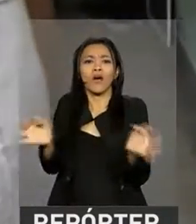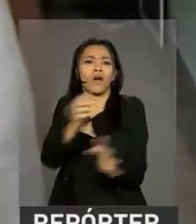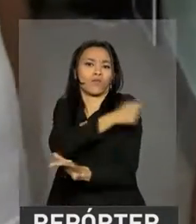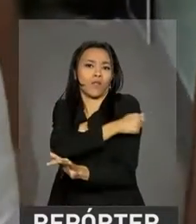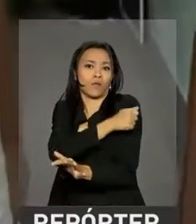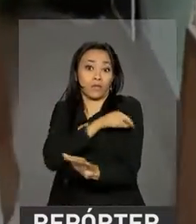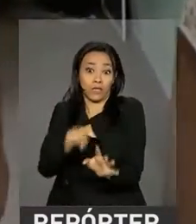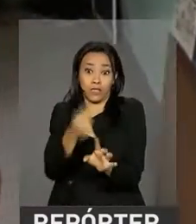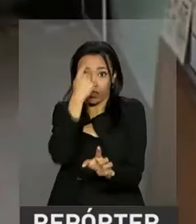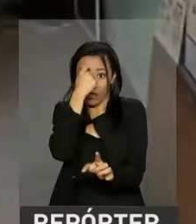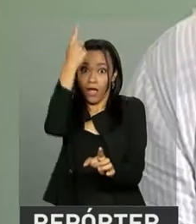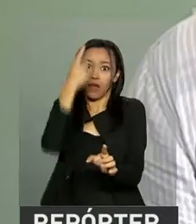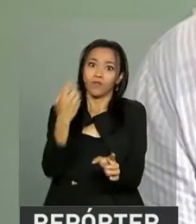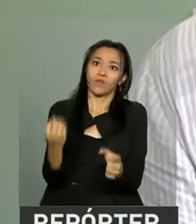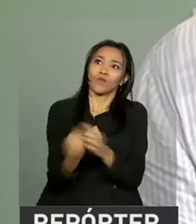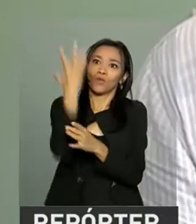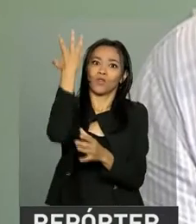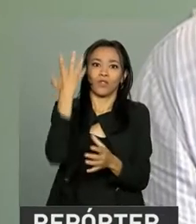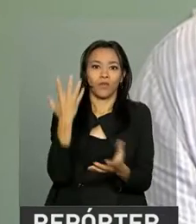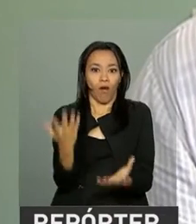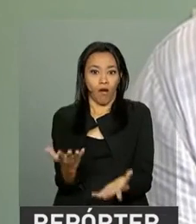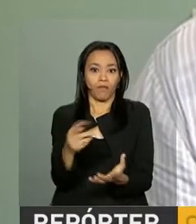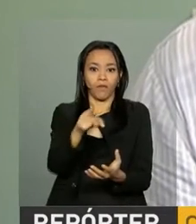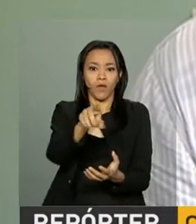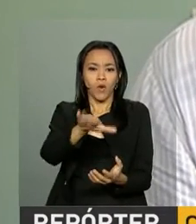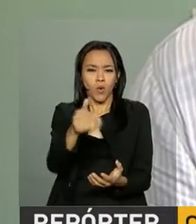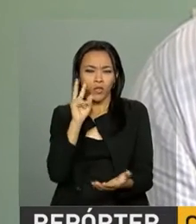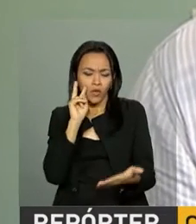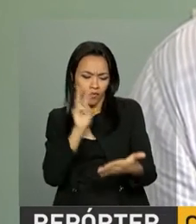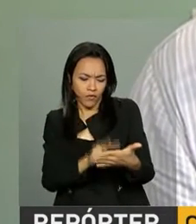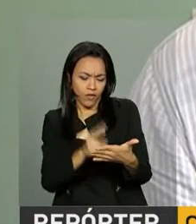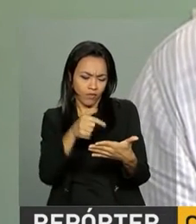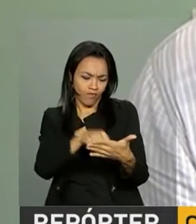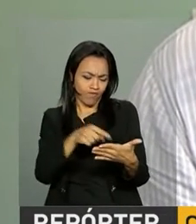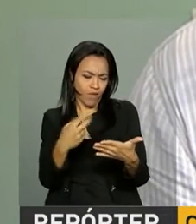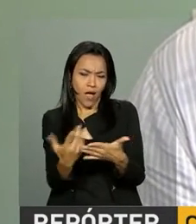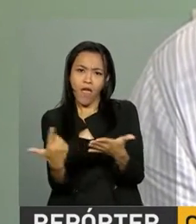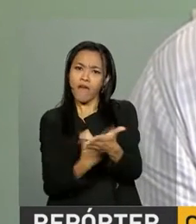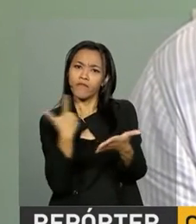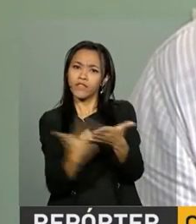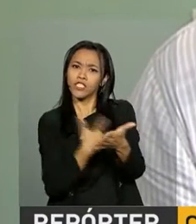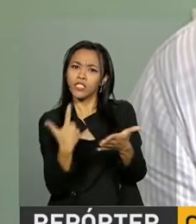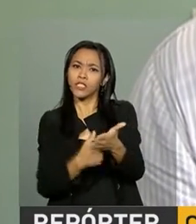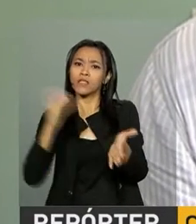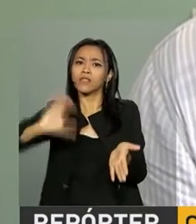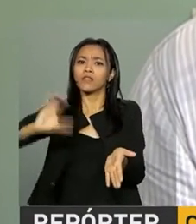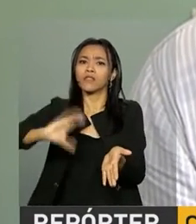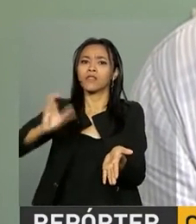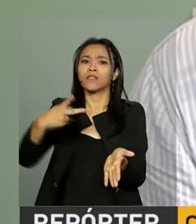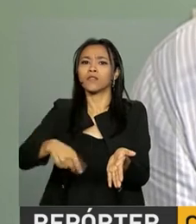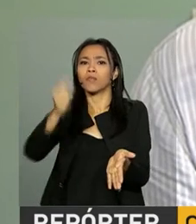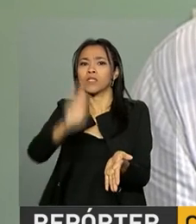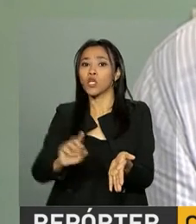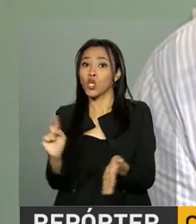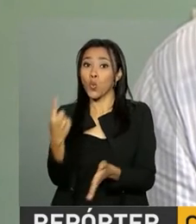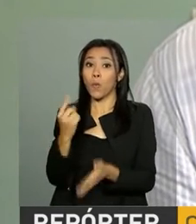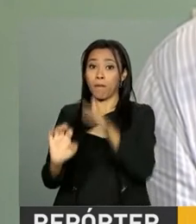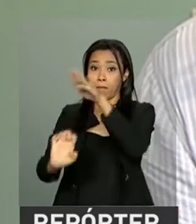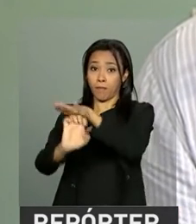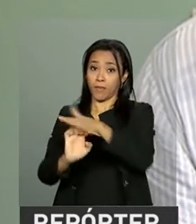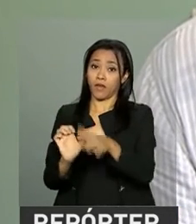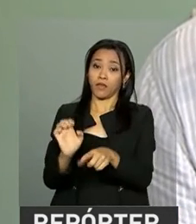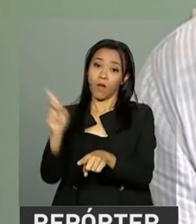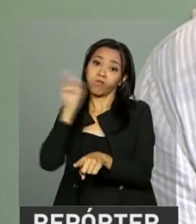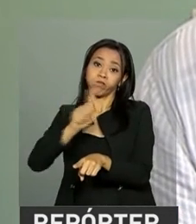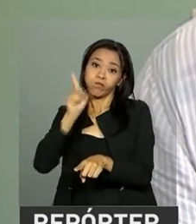pioneira surgiu por acaso. Quando eu vi uma notinha numa revista de divulgação científica aqui no Brasil, de que uma empresa americana,